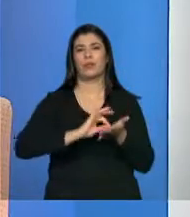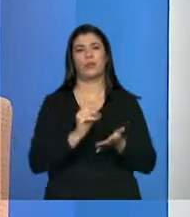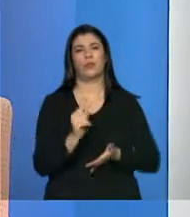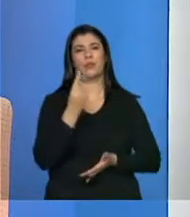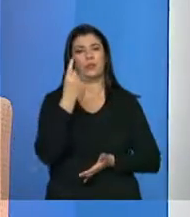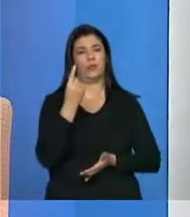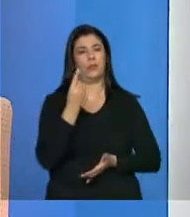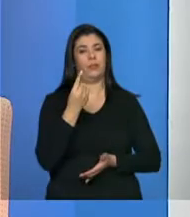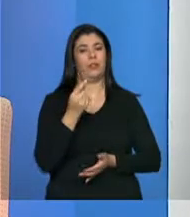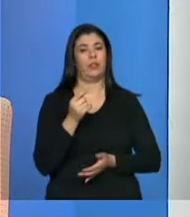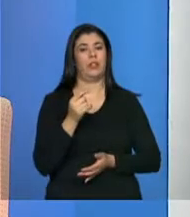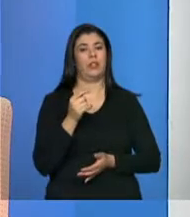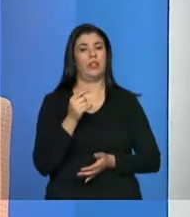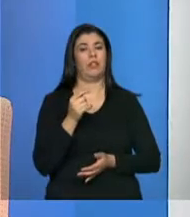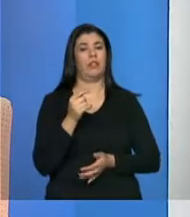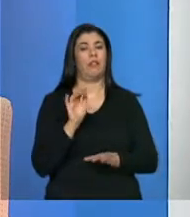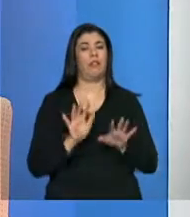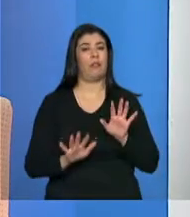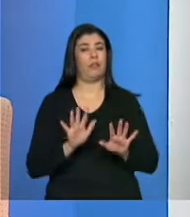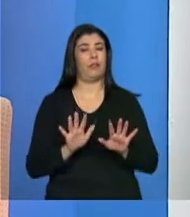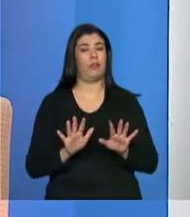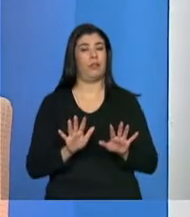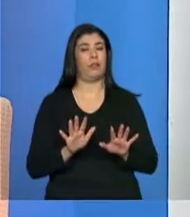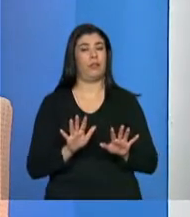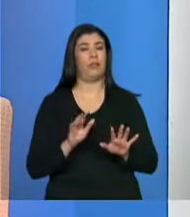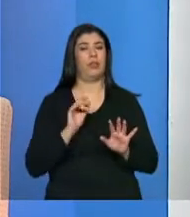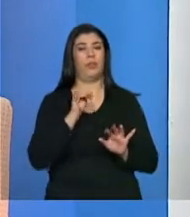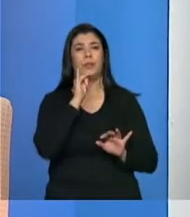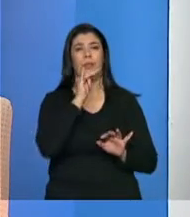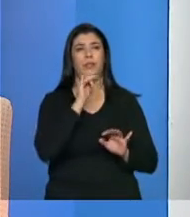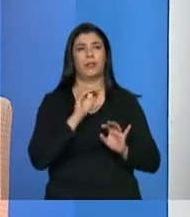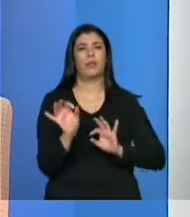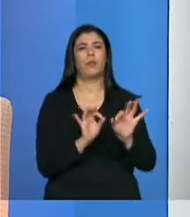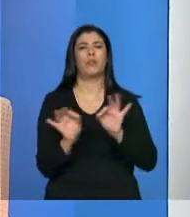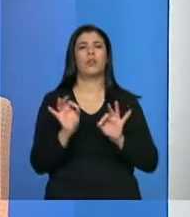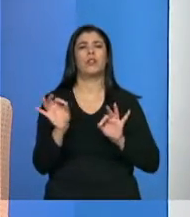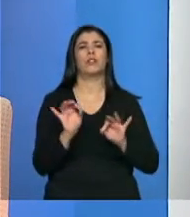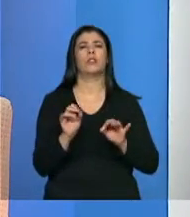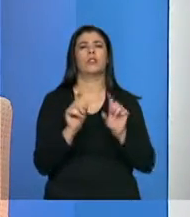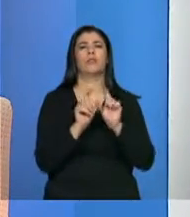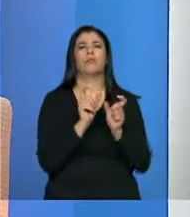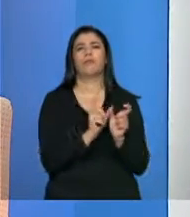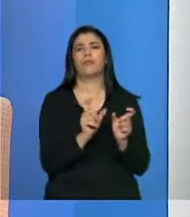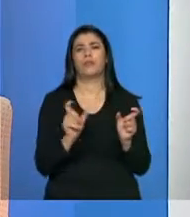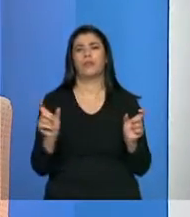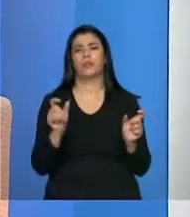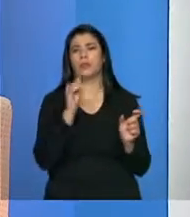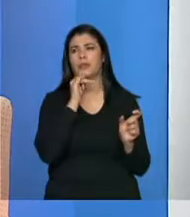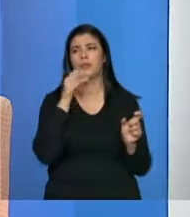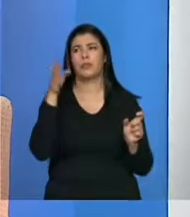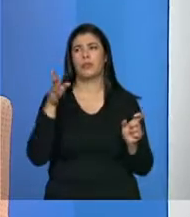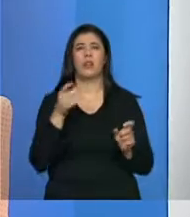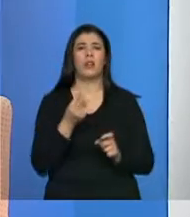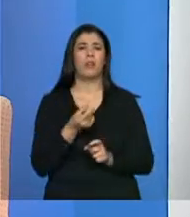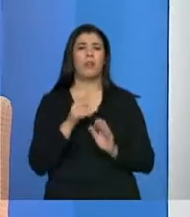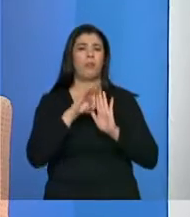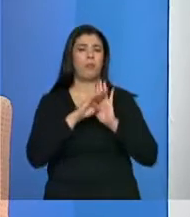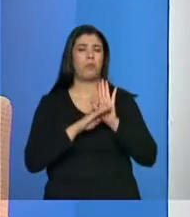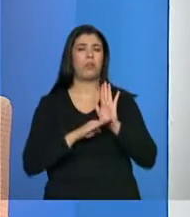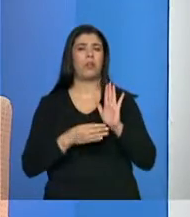como o programa se estrutura na ponta. Então, vamos dar o exemplo da Tarifa Social de Energia Elétrica. Você foi lá na